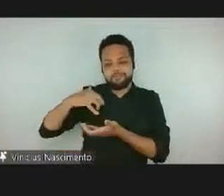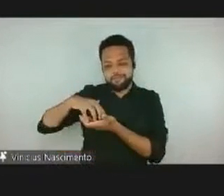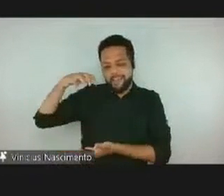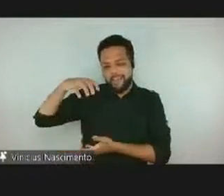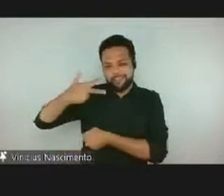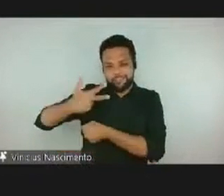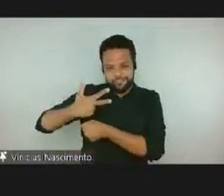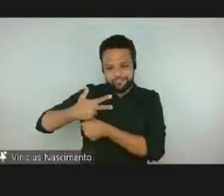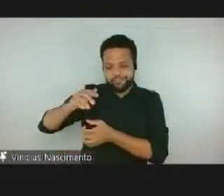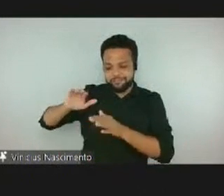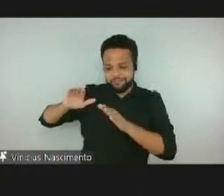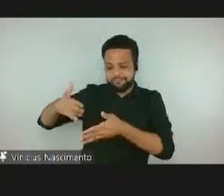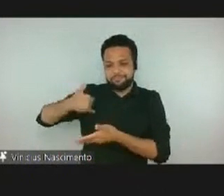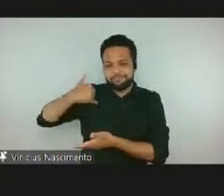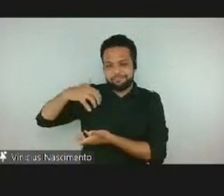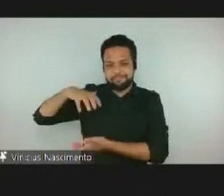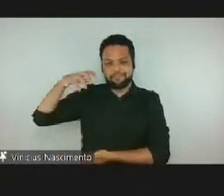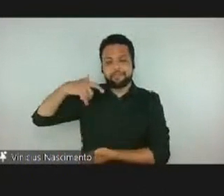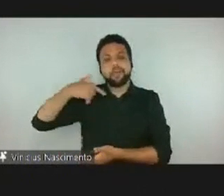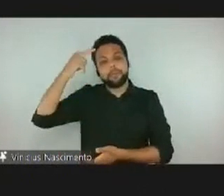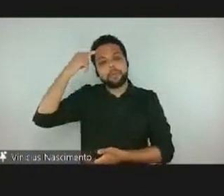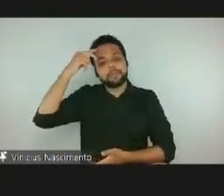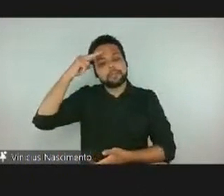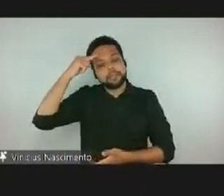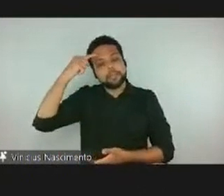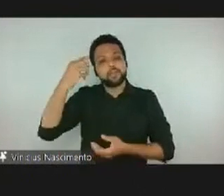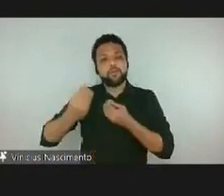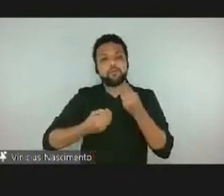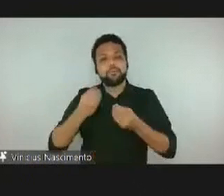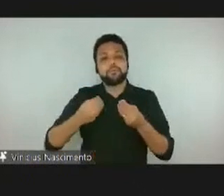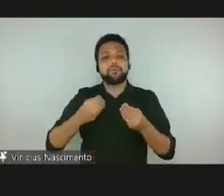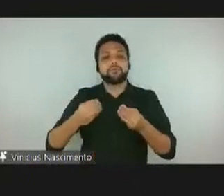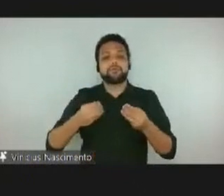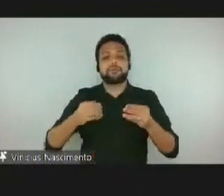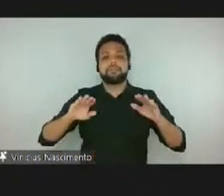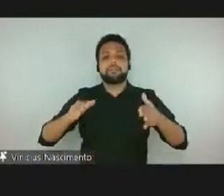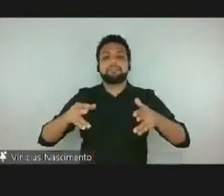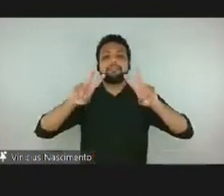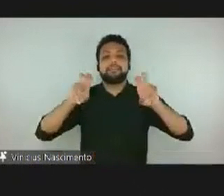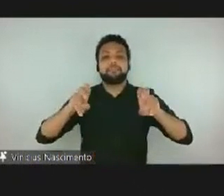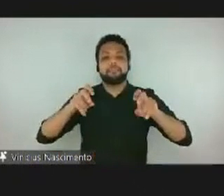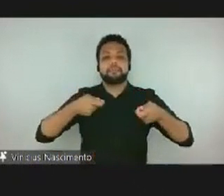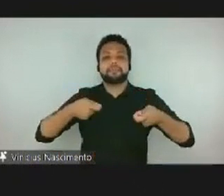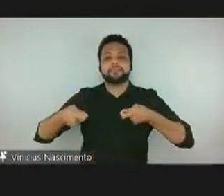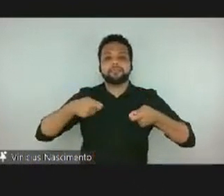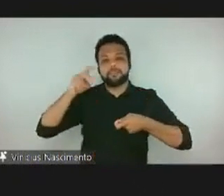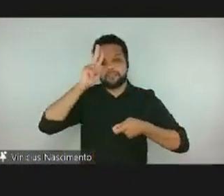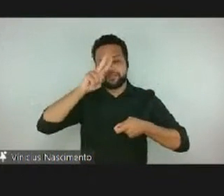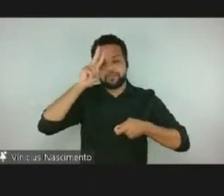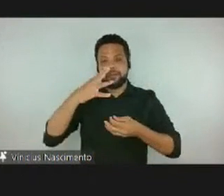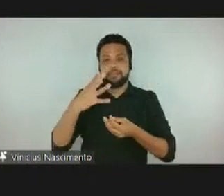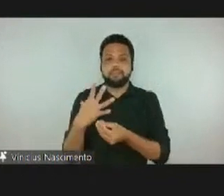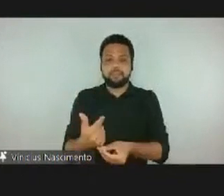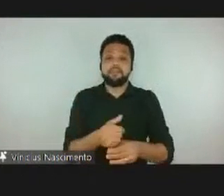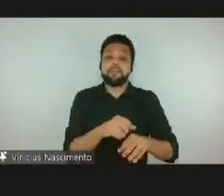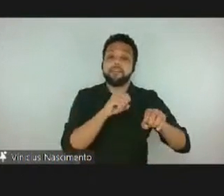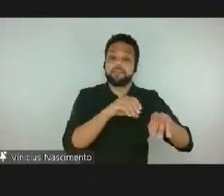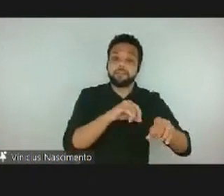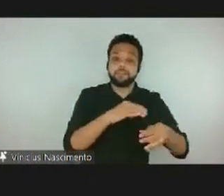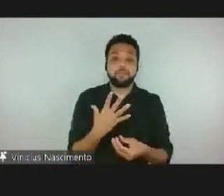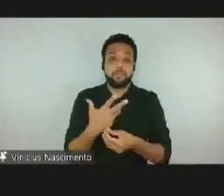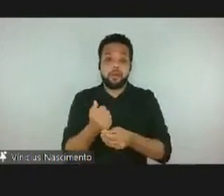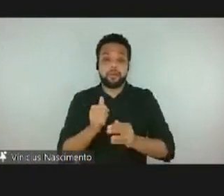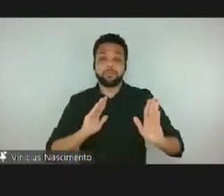temático mediação das histórias da arte e também por causa da pandemia, né? Educação e arte na pandemia, porque os